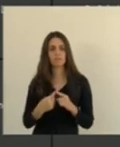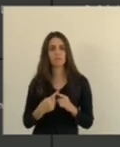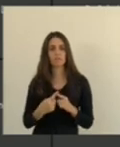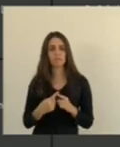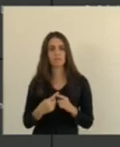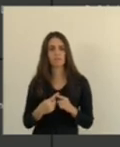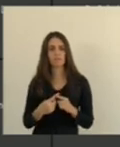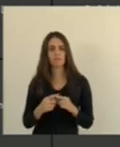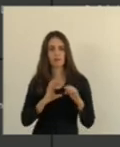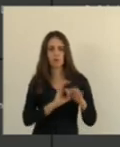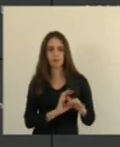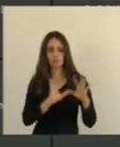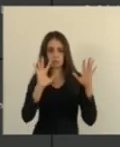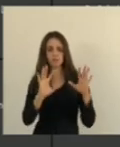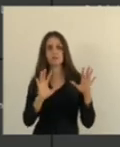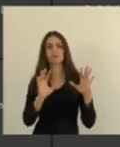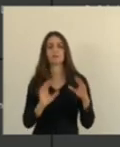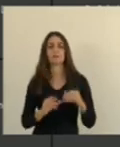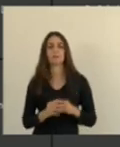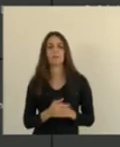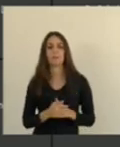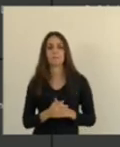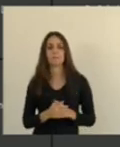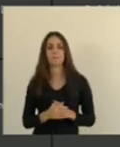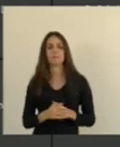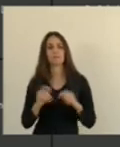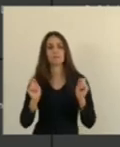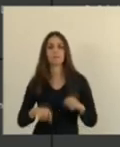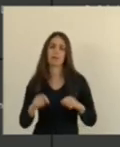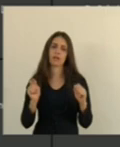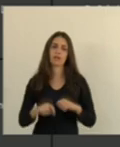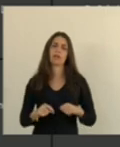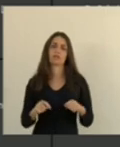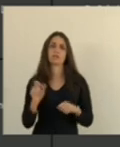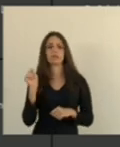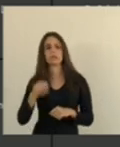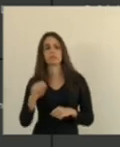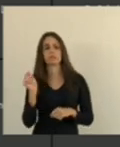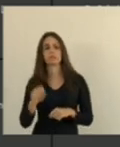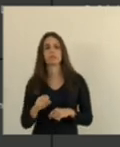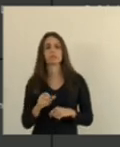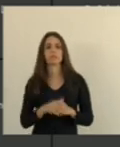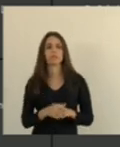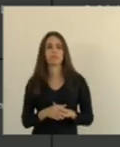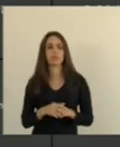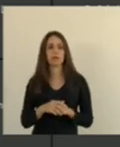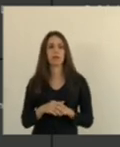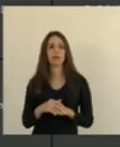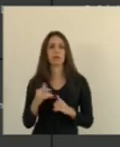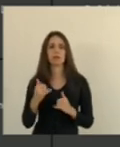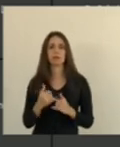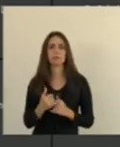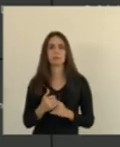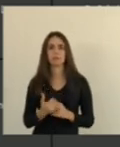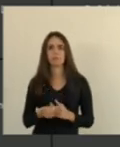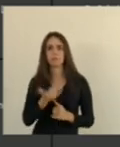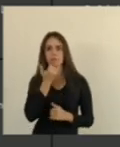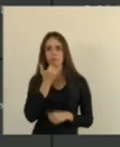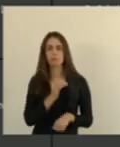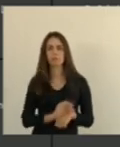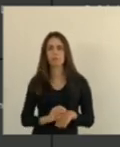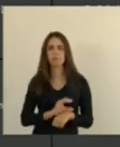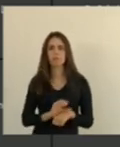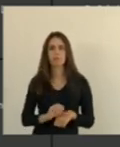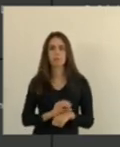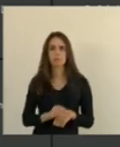autorizar é possível sim ter o cursinho se o